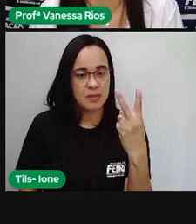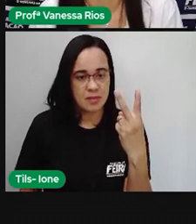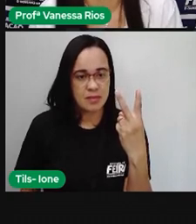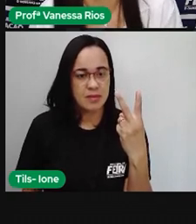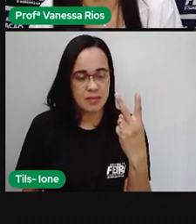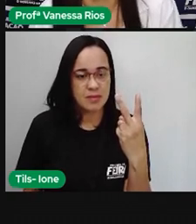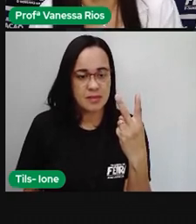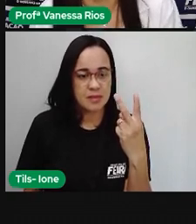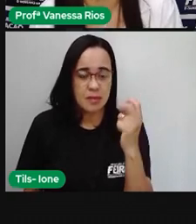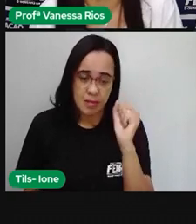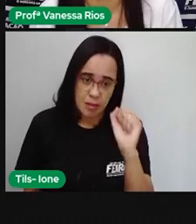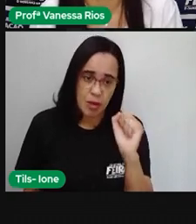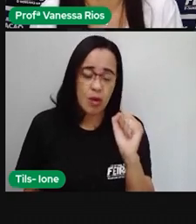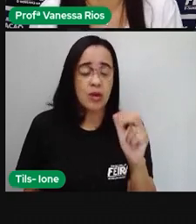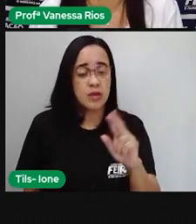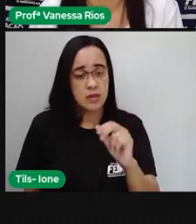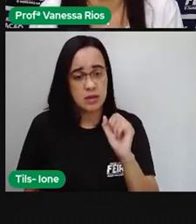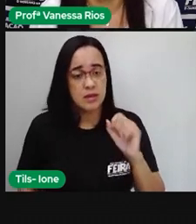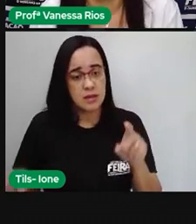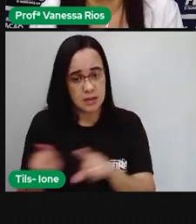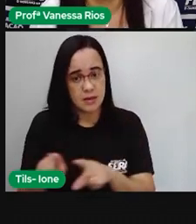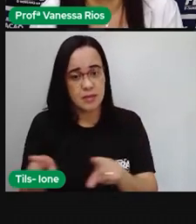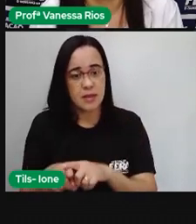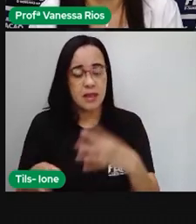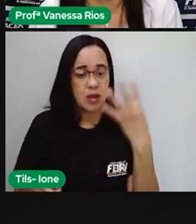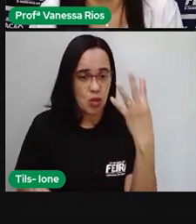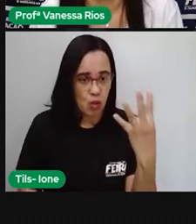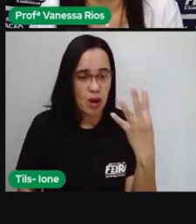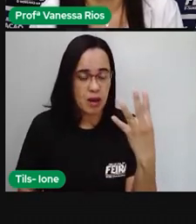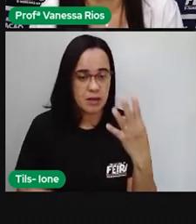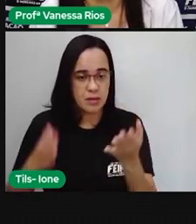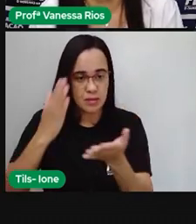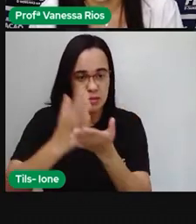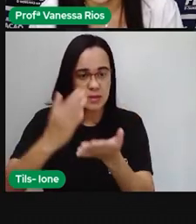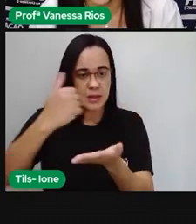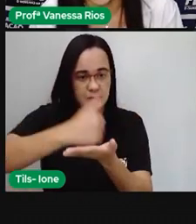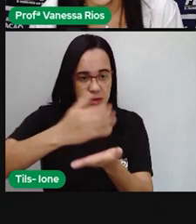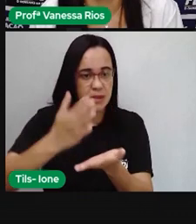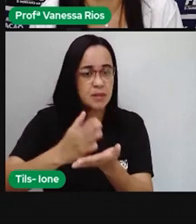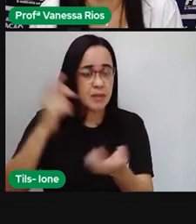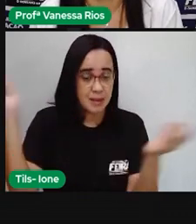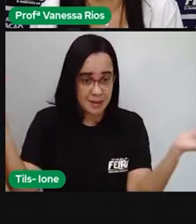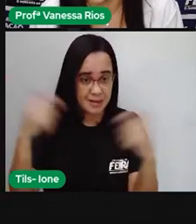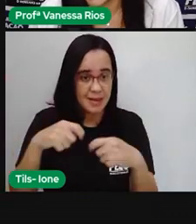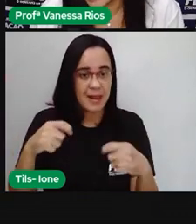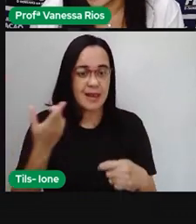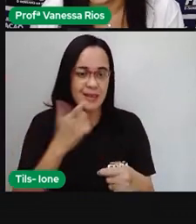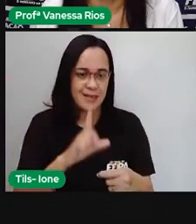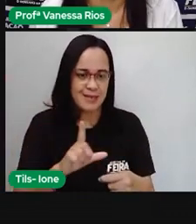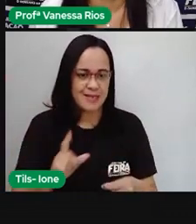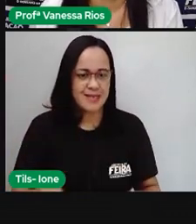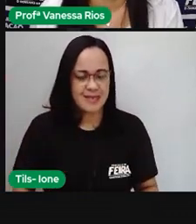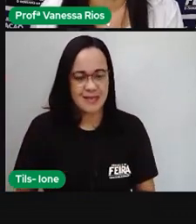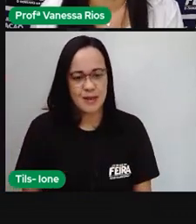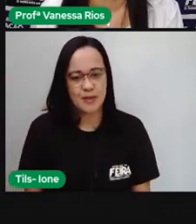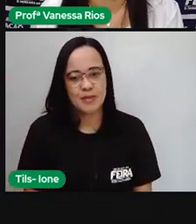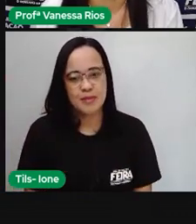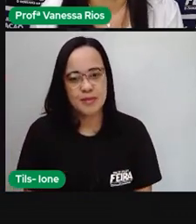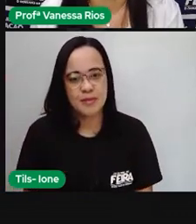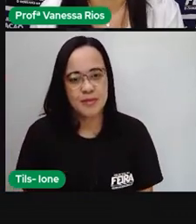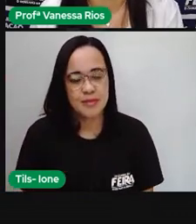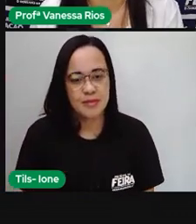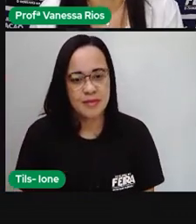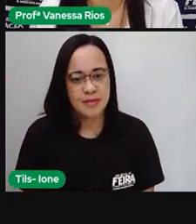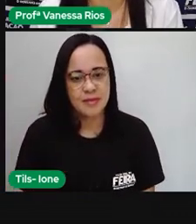poderia também ter aí quatro eixos. A gente consegue dividir em mais, mais partes, não é? Com simetria. E a Pró